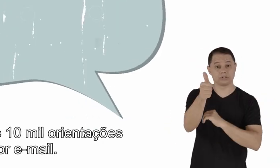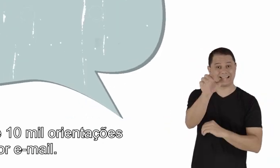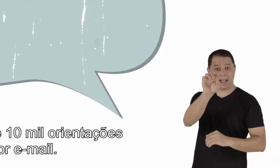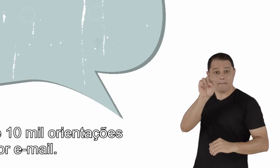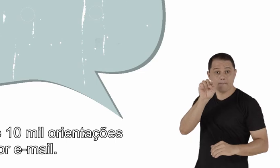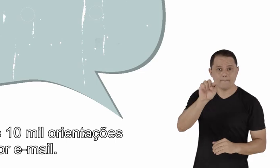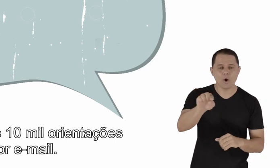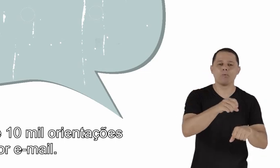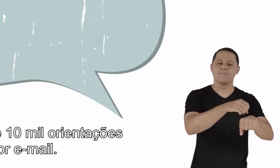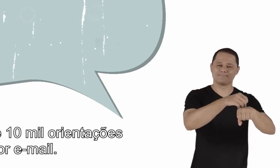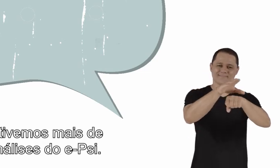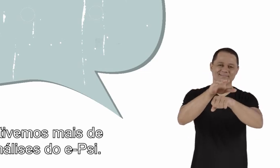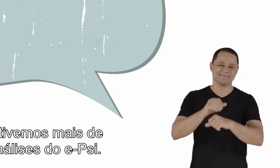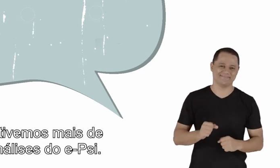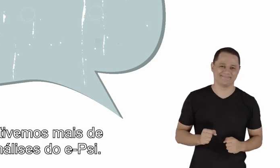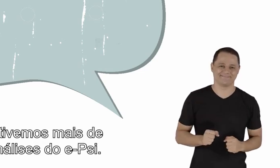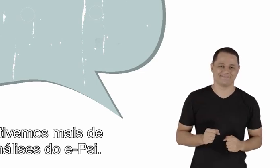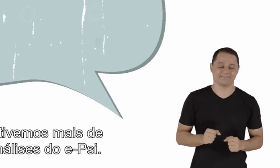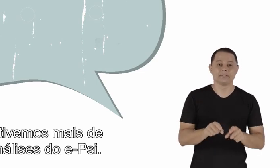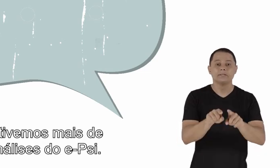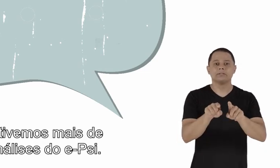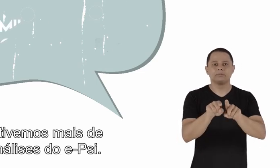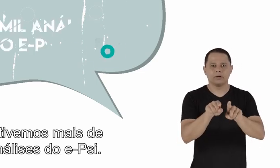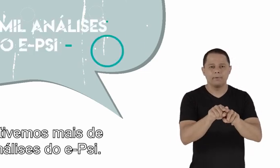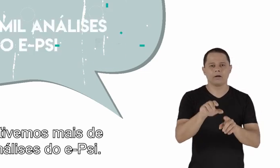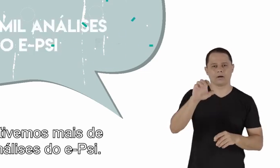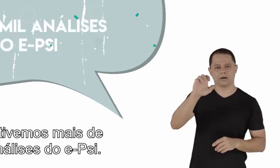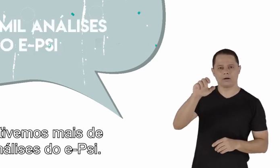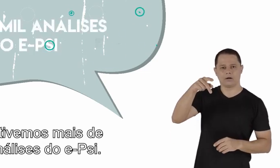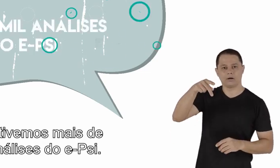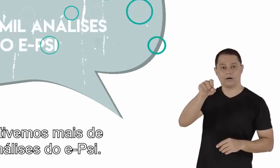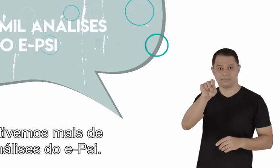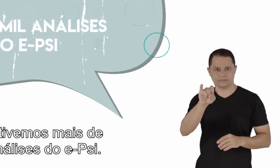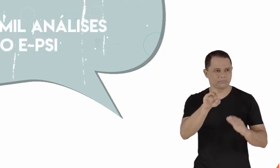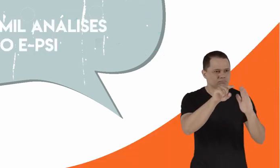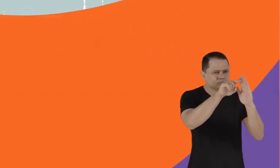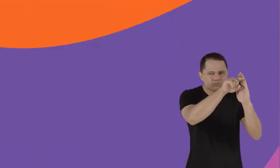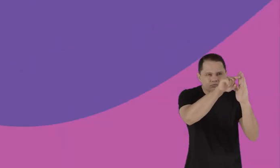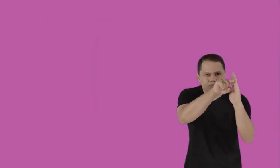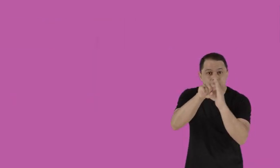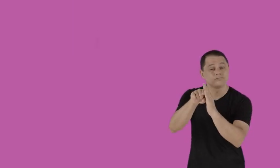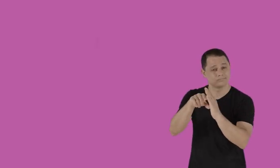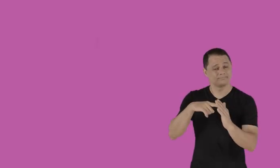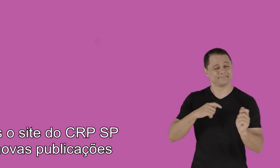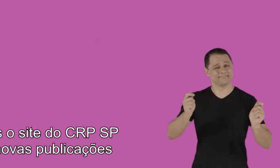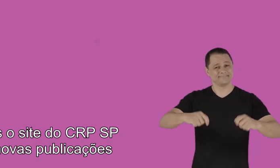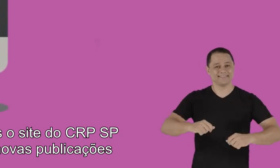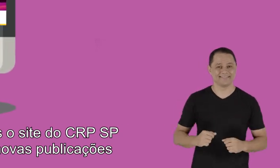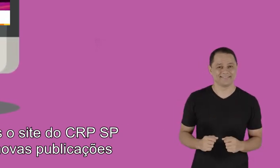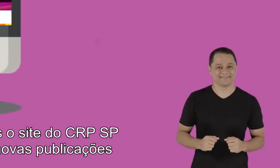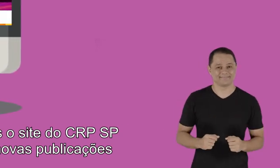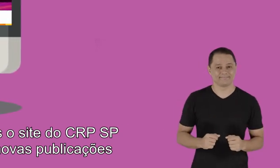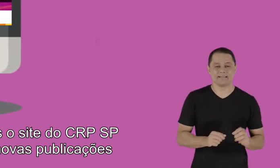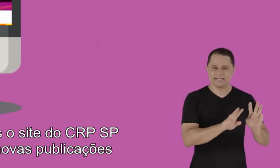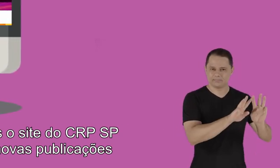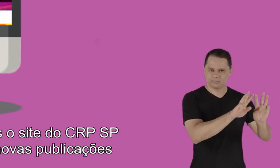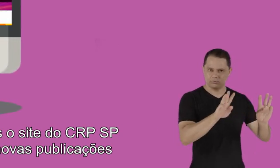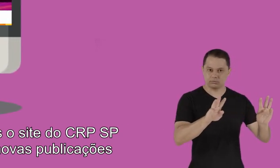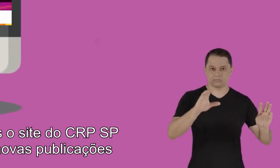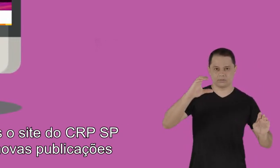mil orientações por e-mail. Também tivemos mais de 25 mil análises do EPSI. Atualizamos o site do